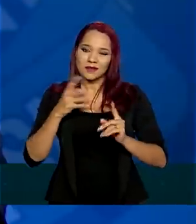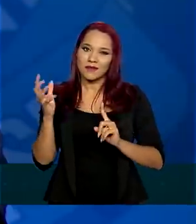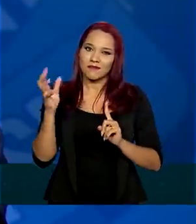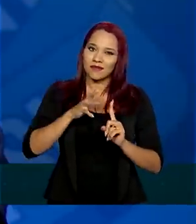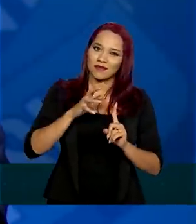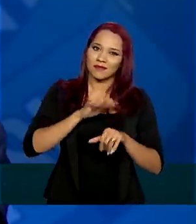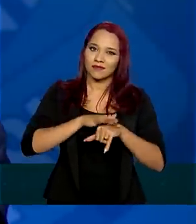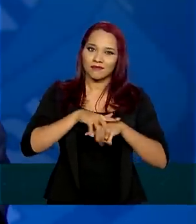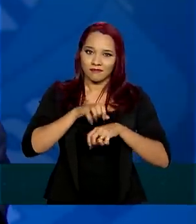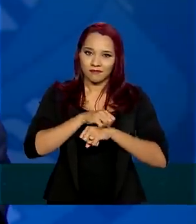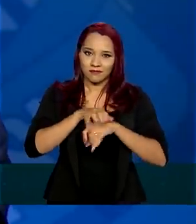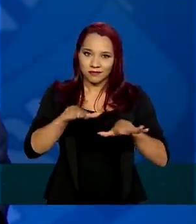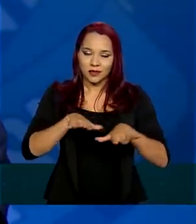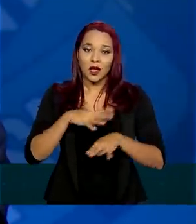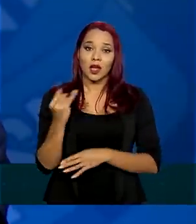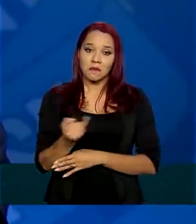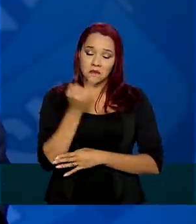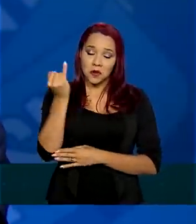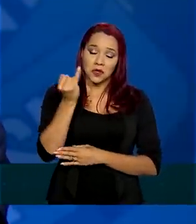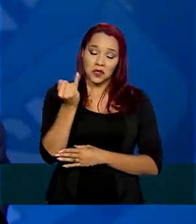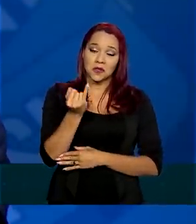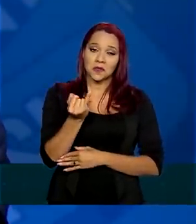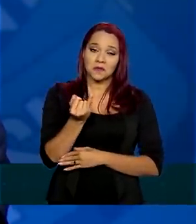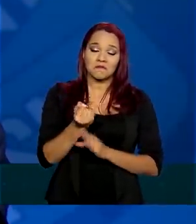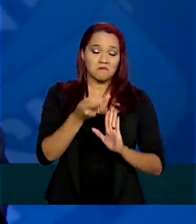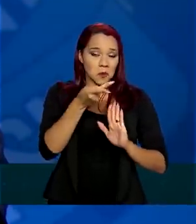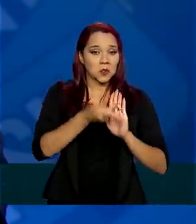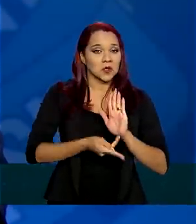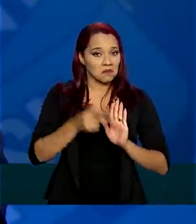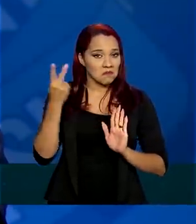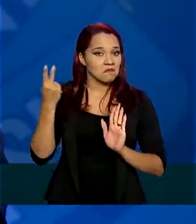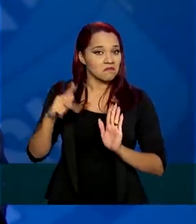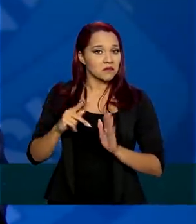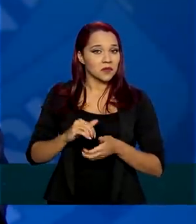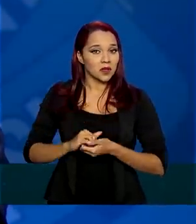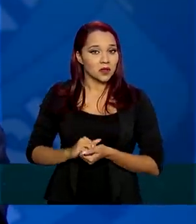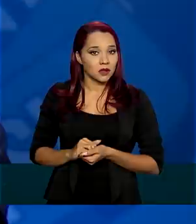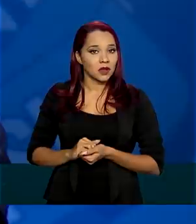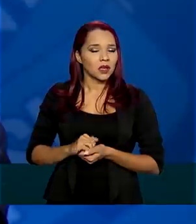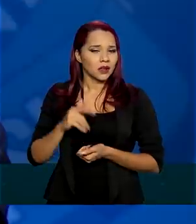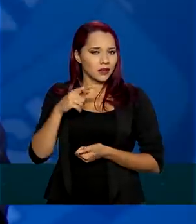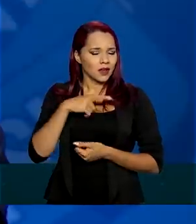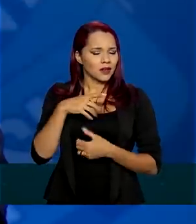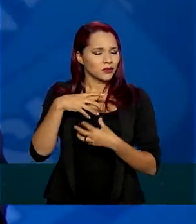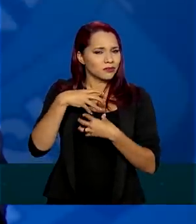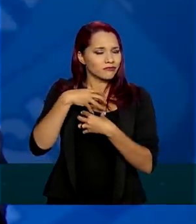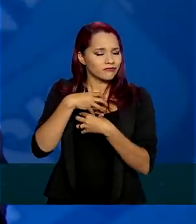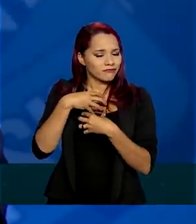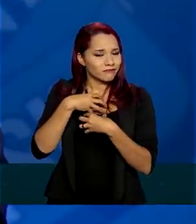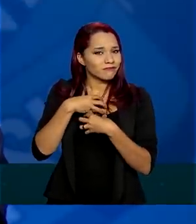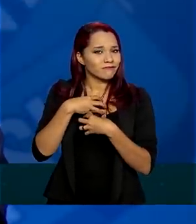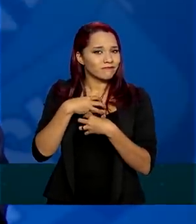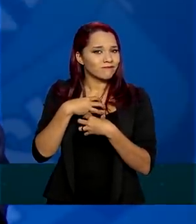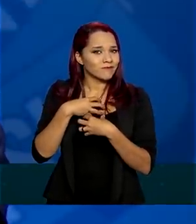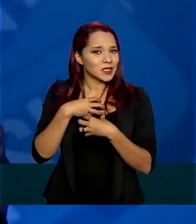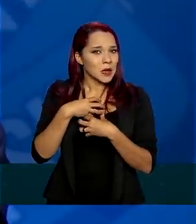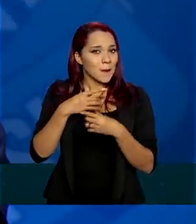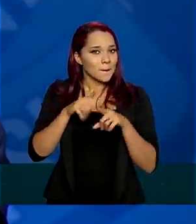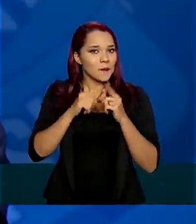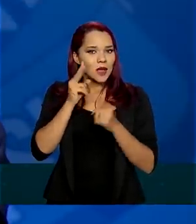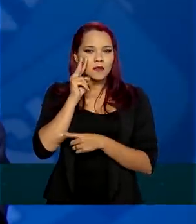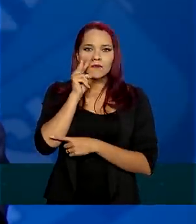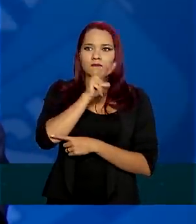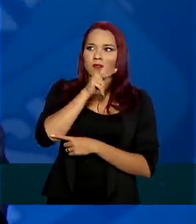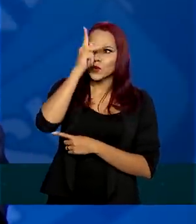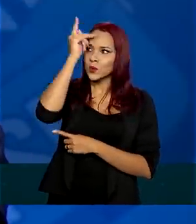é muito importante o posicionamento do presidente Bolsonaro que com sensibilidade, mas com olhar para